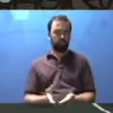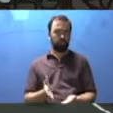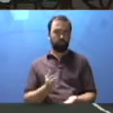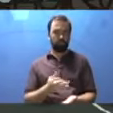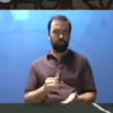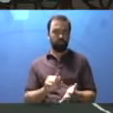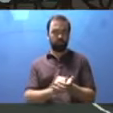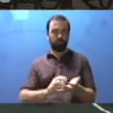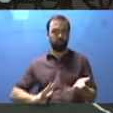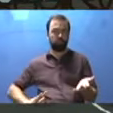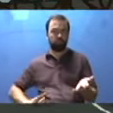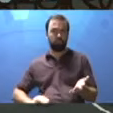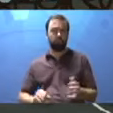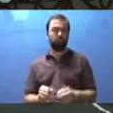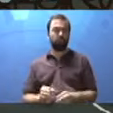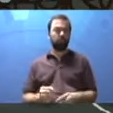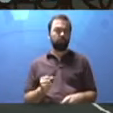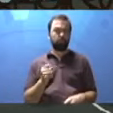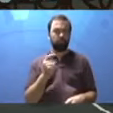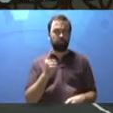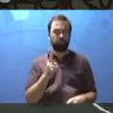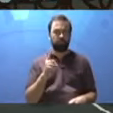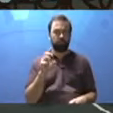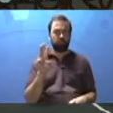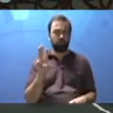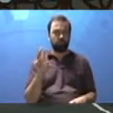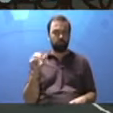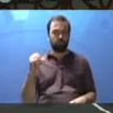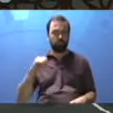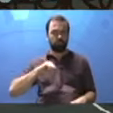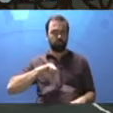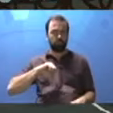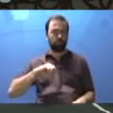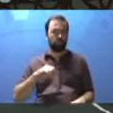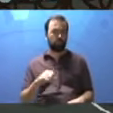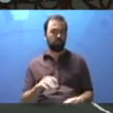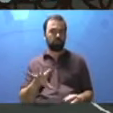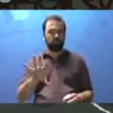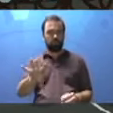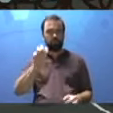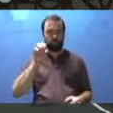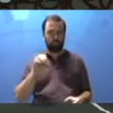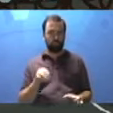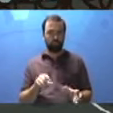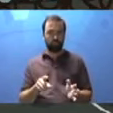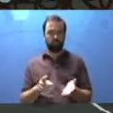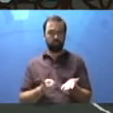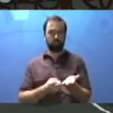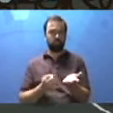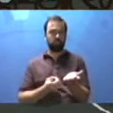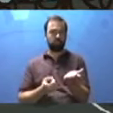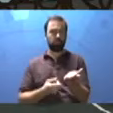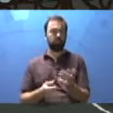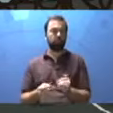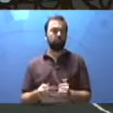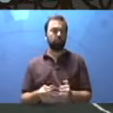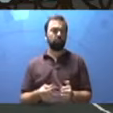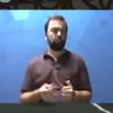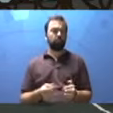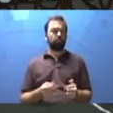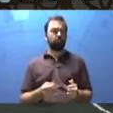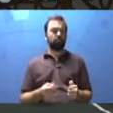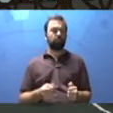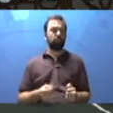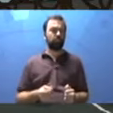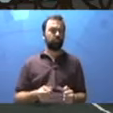Vamos para a nossa atividade? Página 139. Você vai pegar sua apostila, você vai tentar acompanhar comigo.